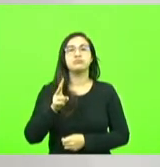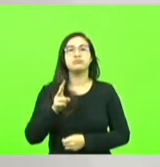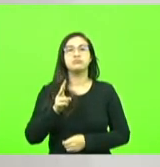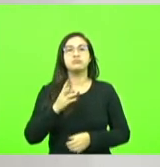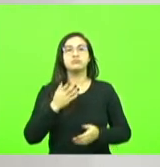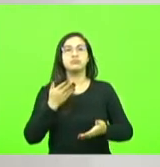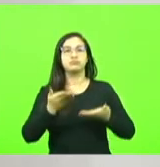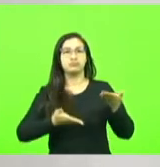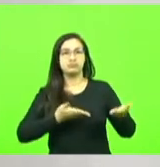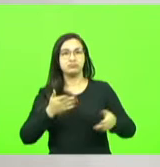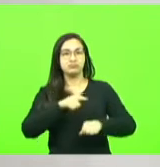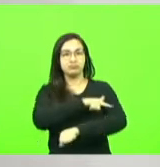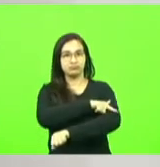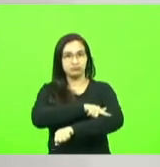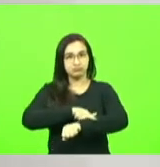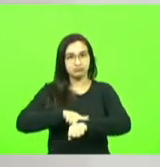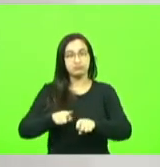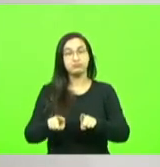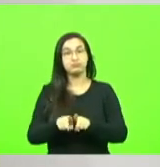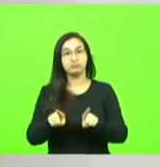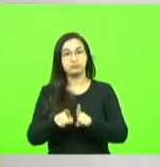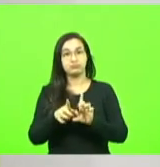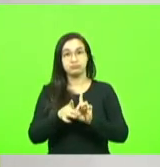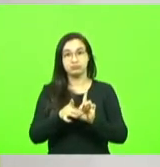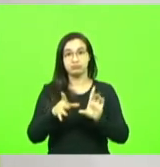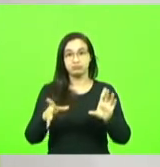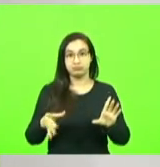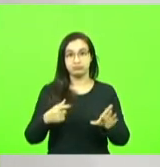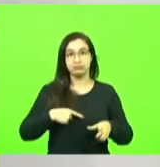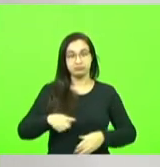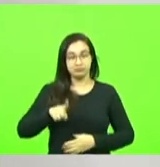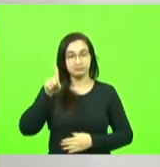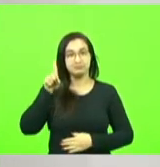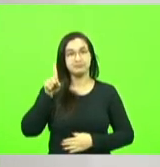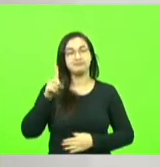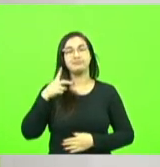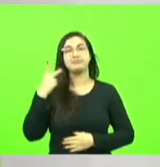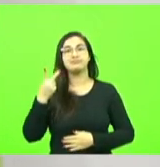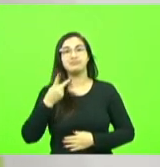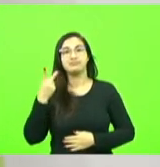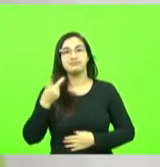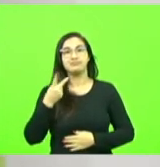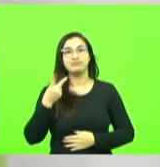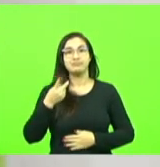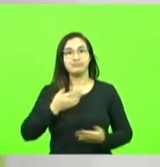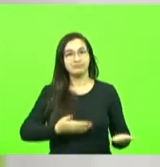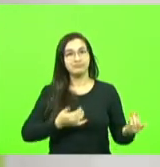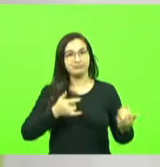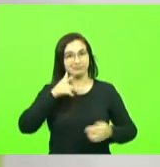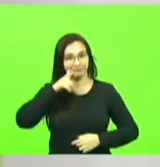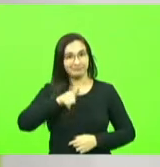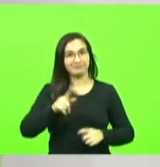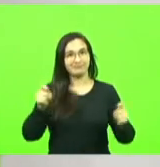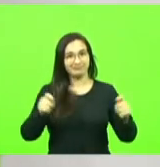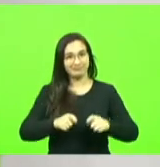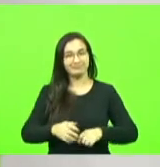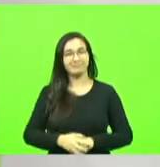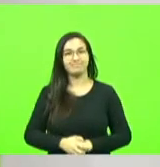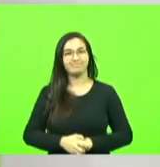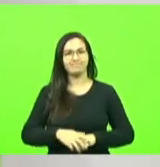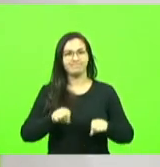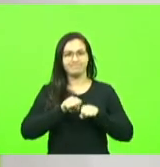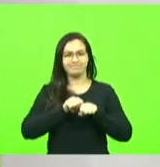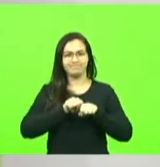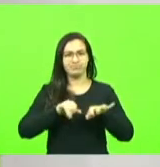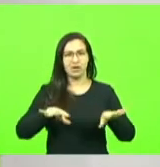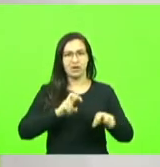democráticos me candidatei ao cargo e felizmente fui eleito a pandemia acabou barrando